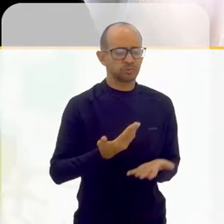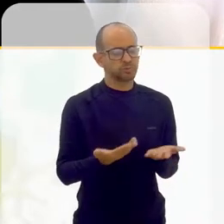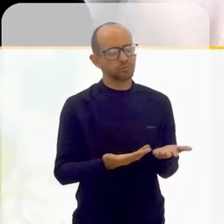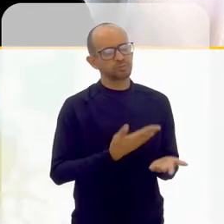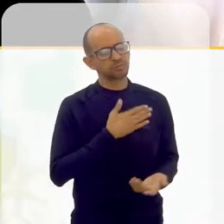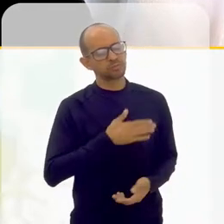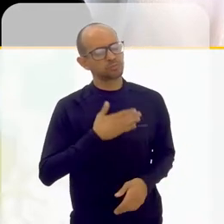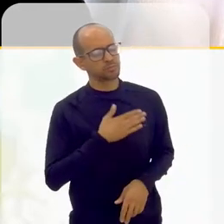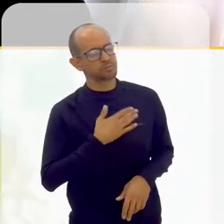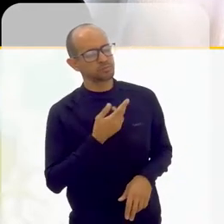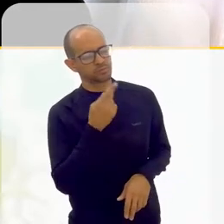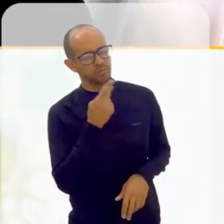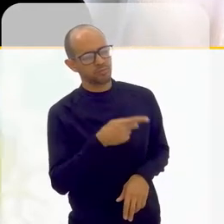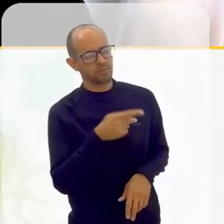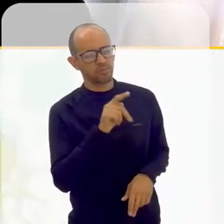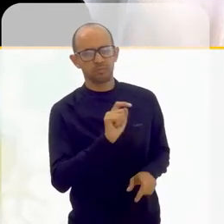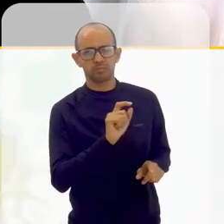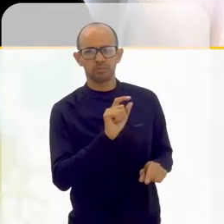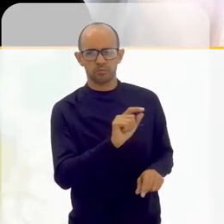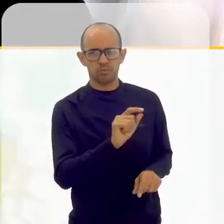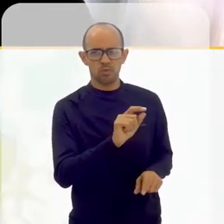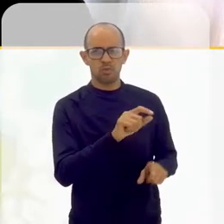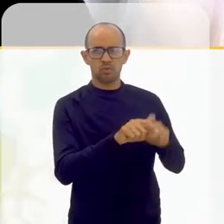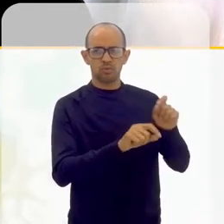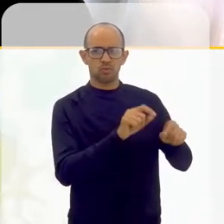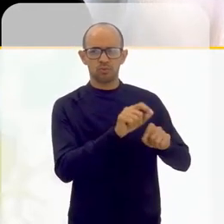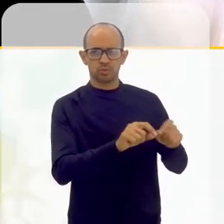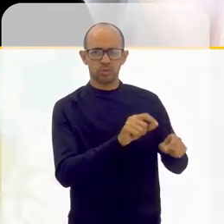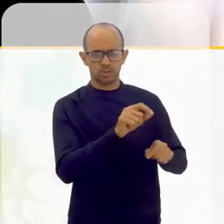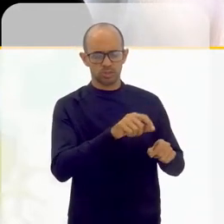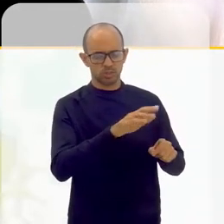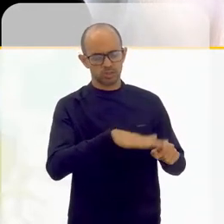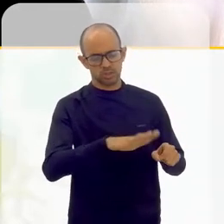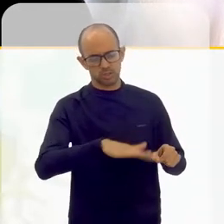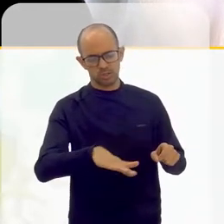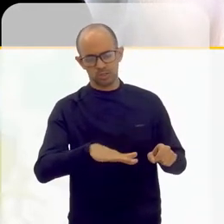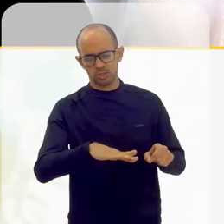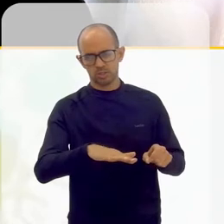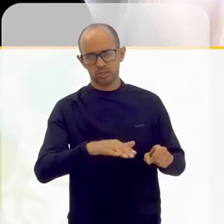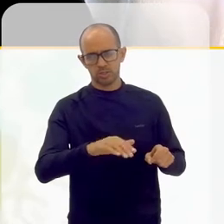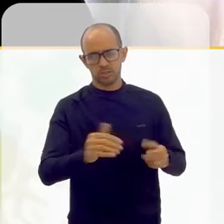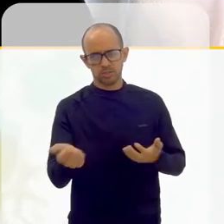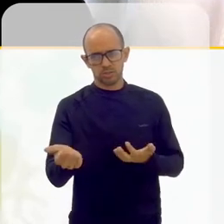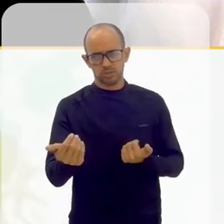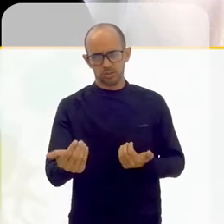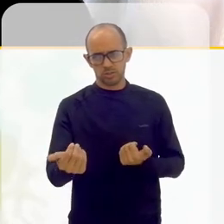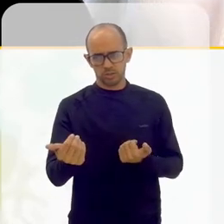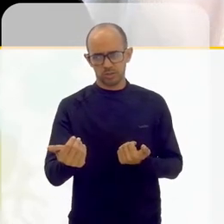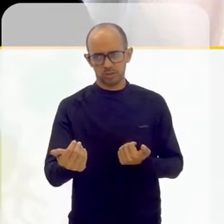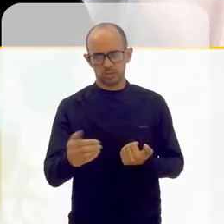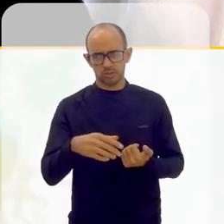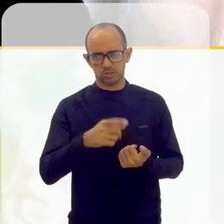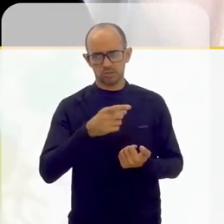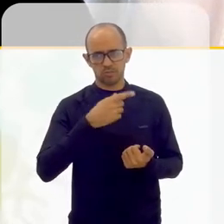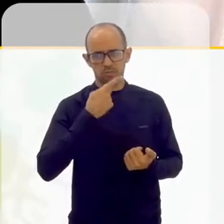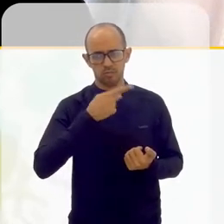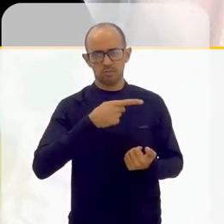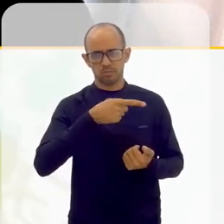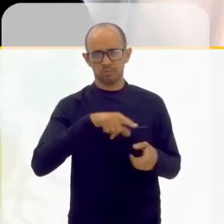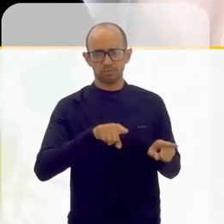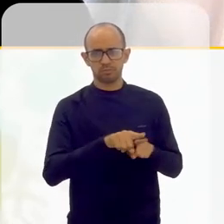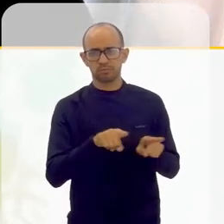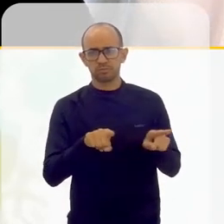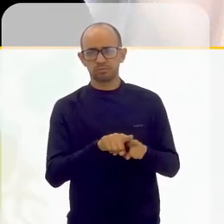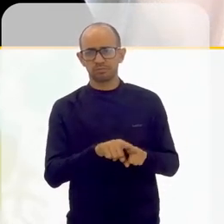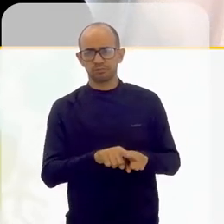você falasse um pouco dessa diferença, você já falou um pouco de criança, de adolescente, sentido de, não, na verdade você falou de adolescente no